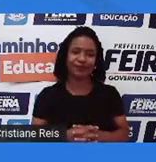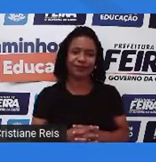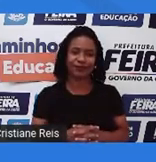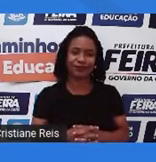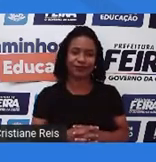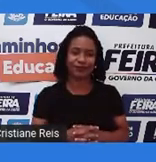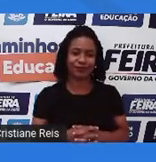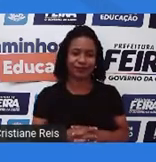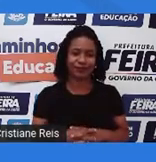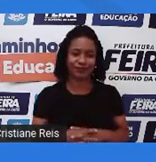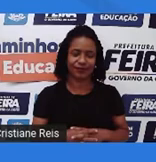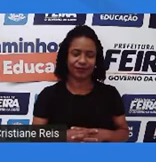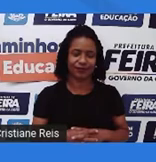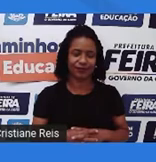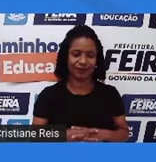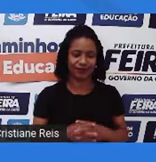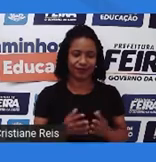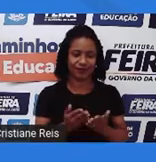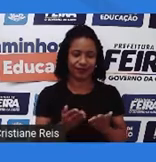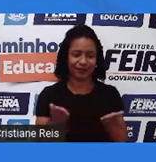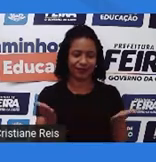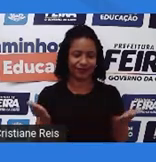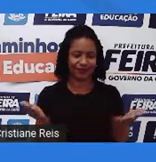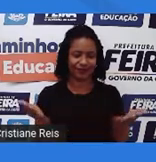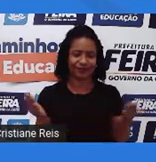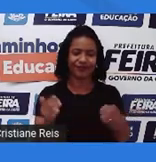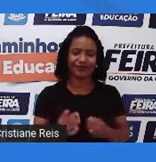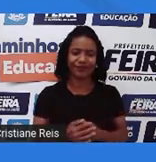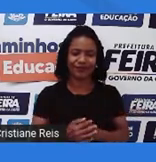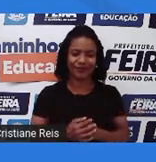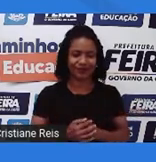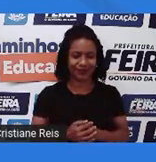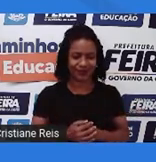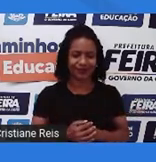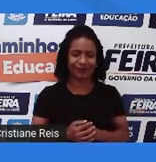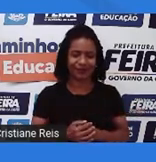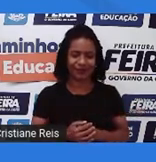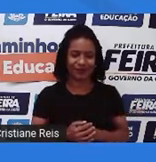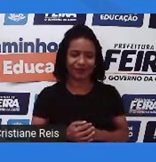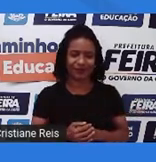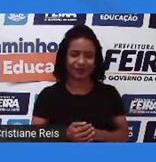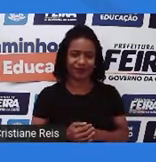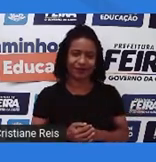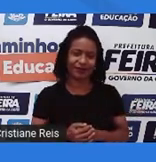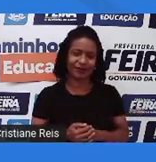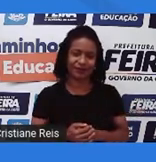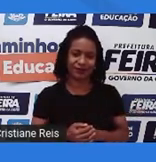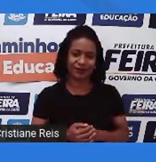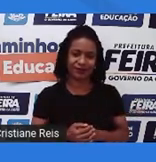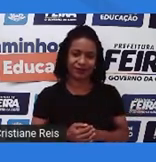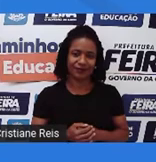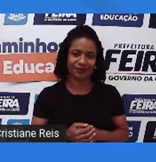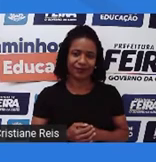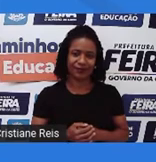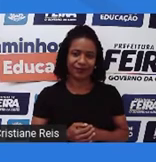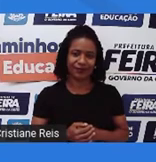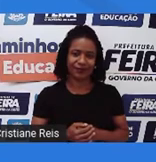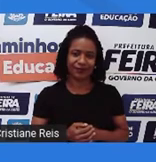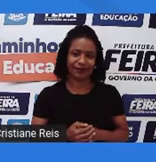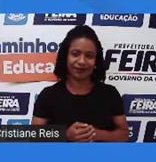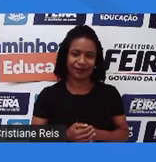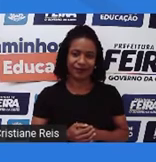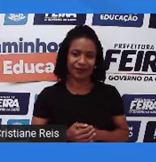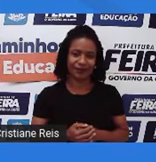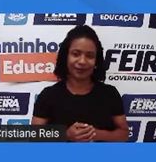You really want to download a fun new game, but it has no reviews and something about